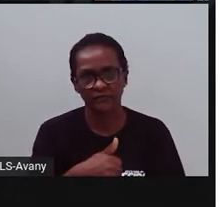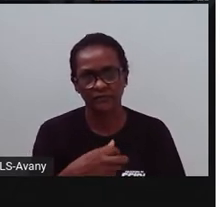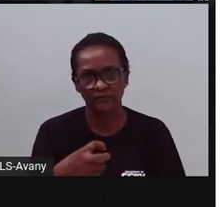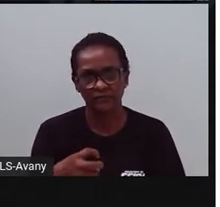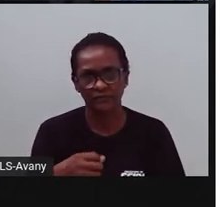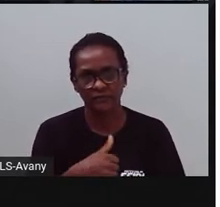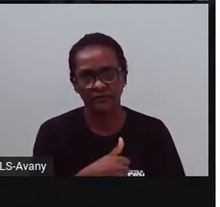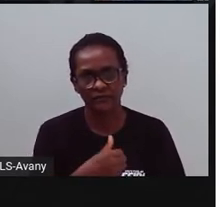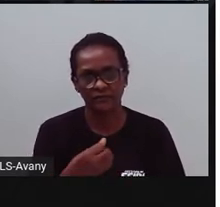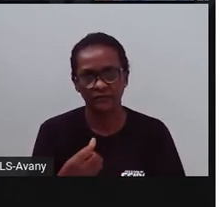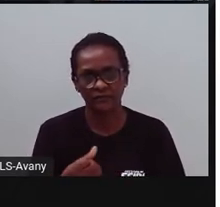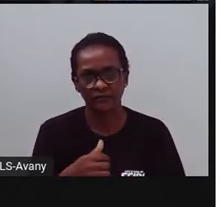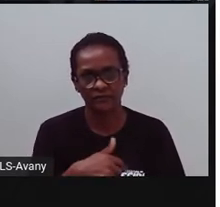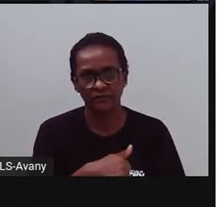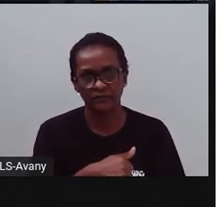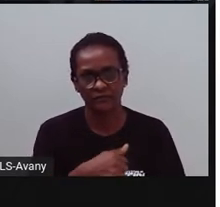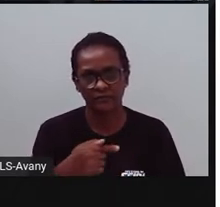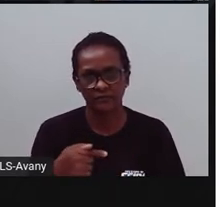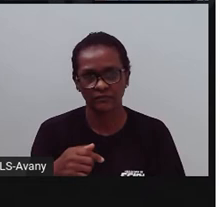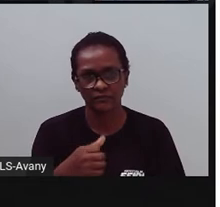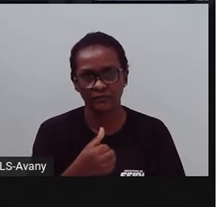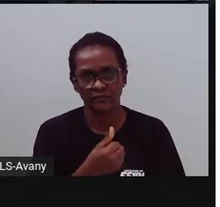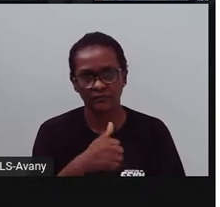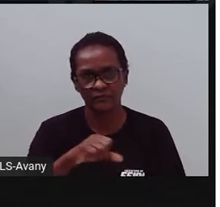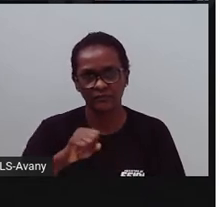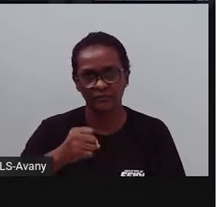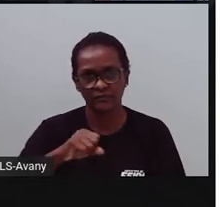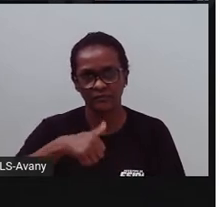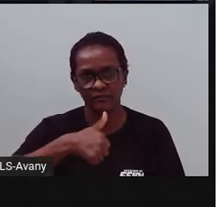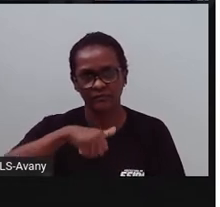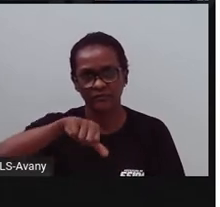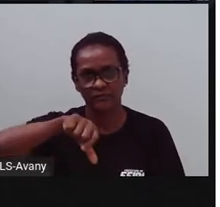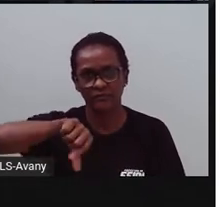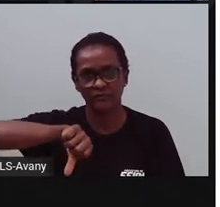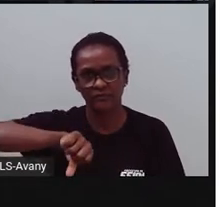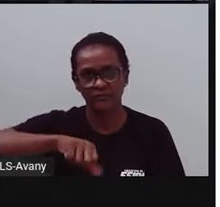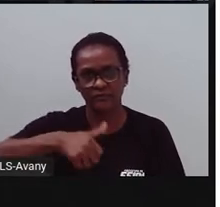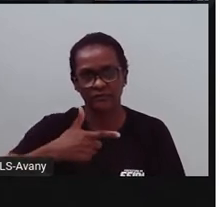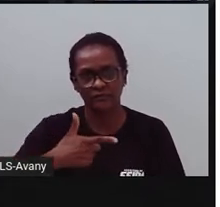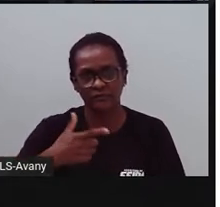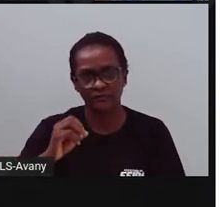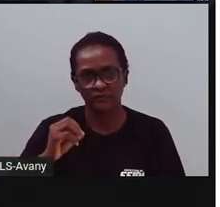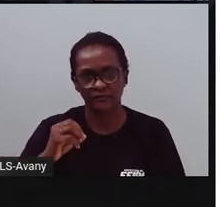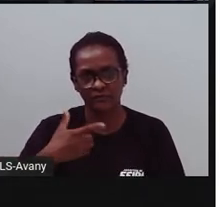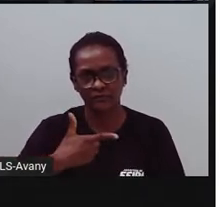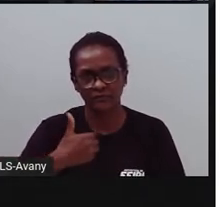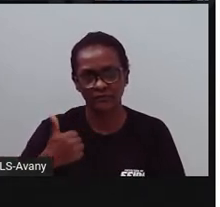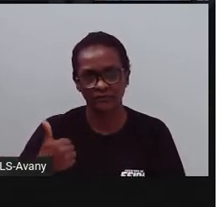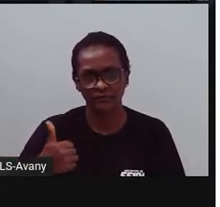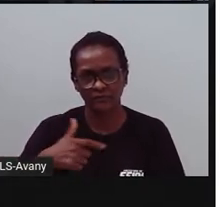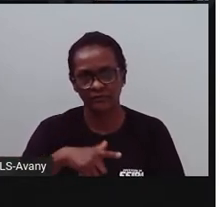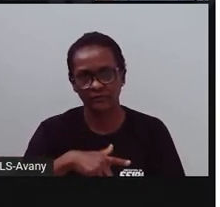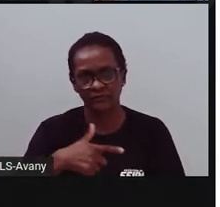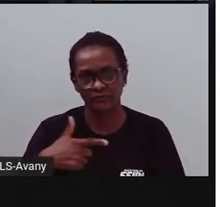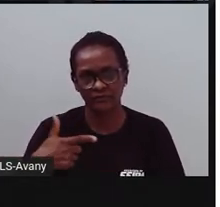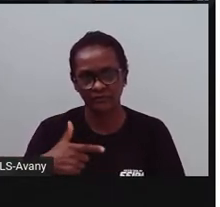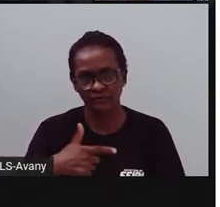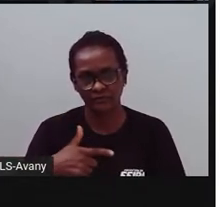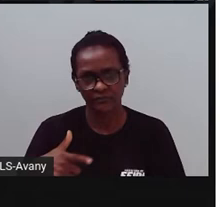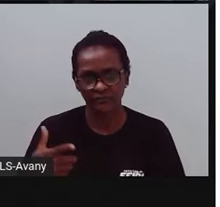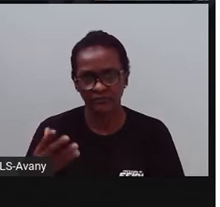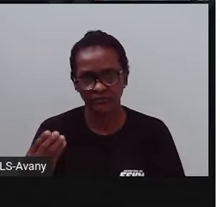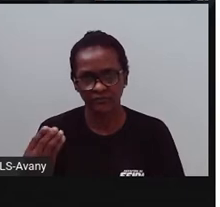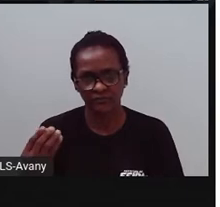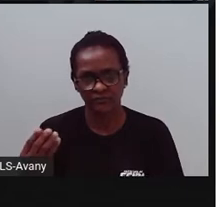Capuchinho, Santa Mônica, Lagoa Salgada, Subaé, 35BI, Aviário, Irmão Dulce, Brasília. Então, são